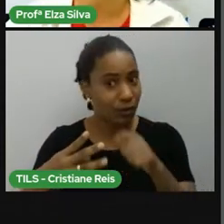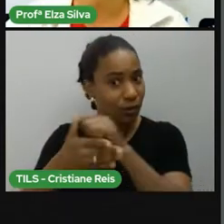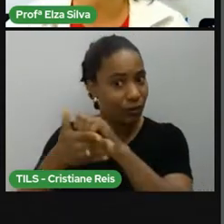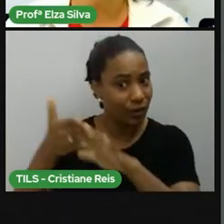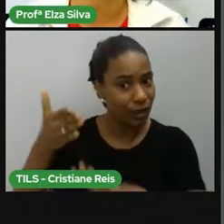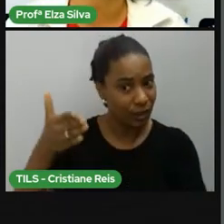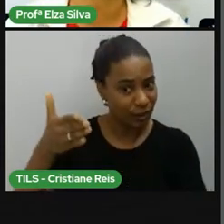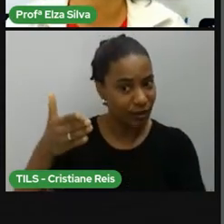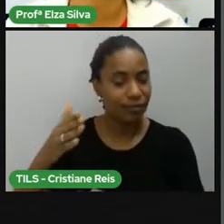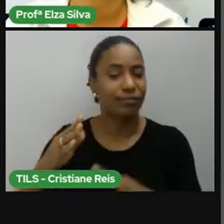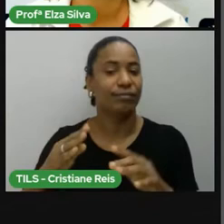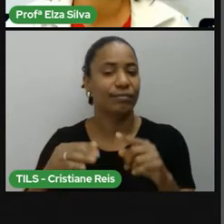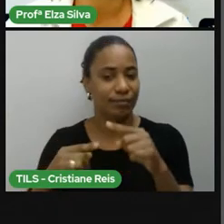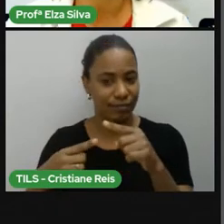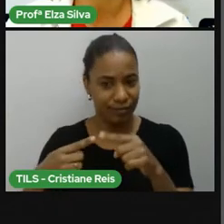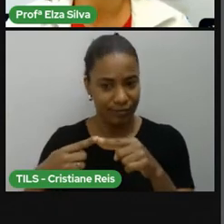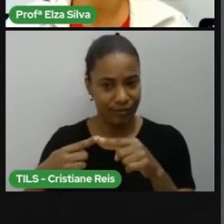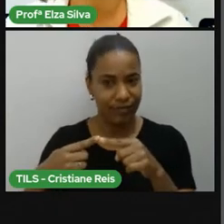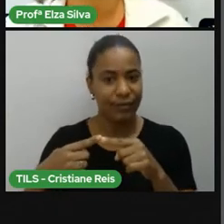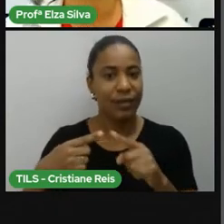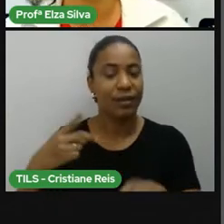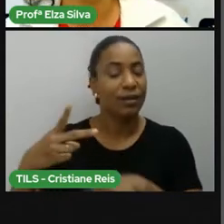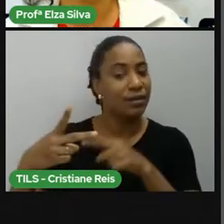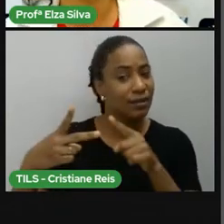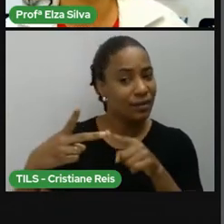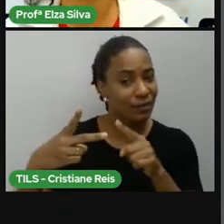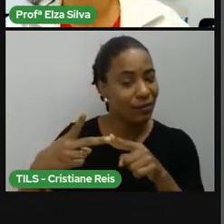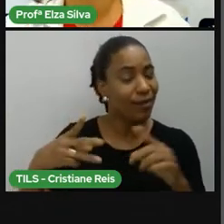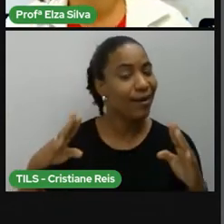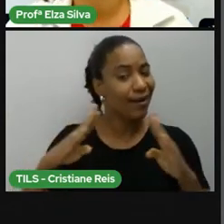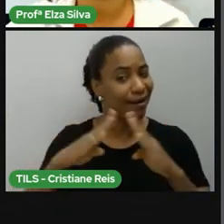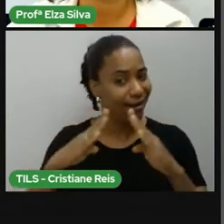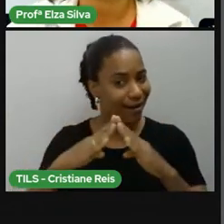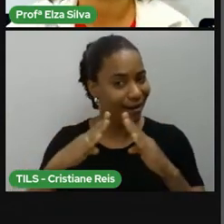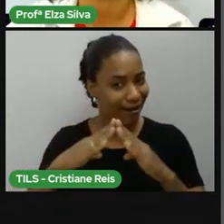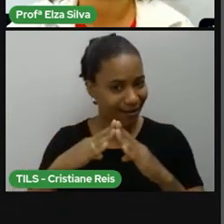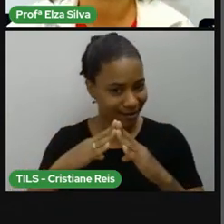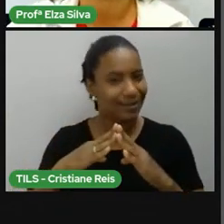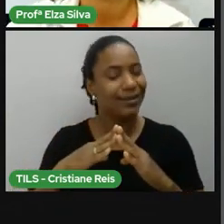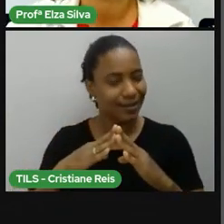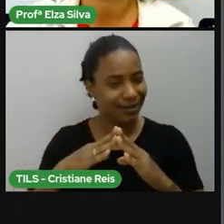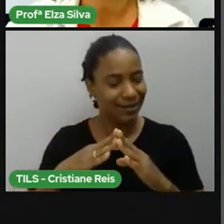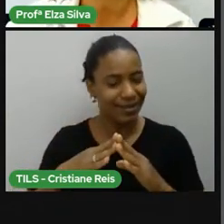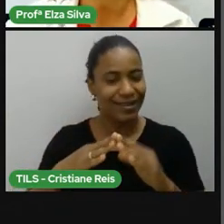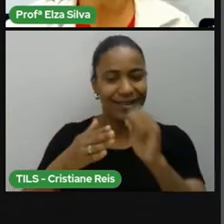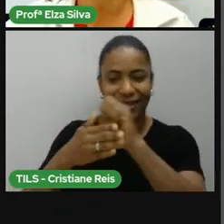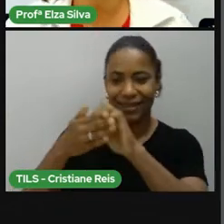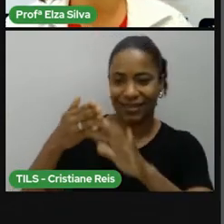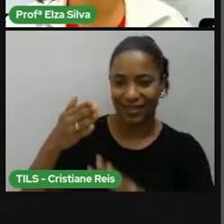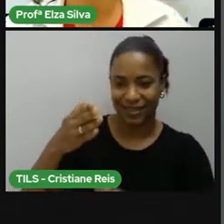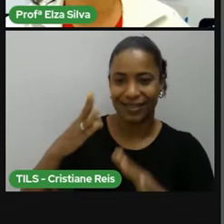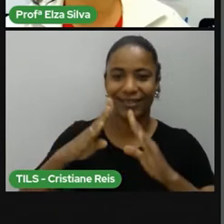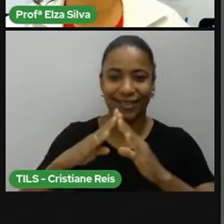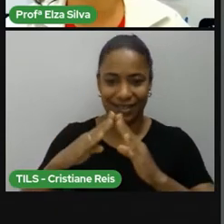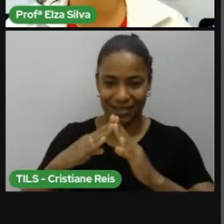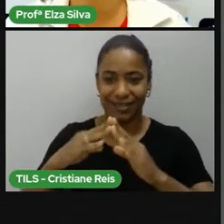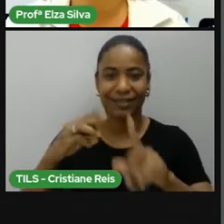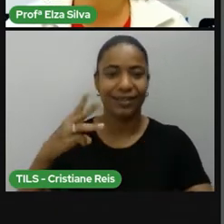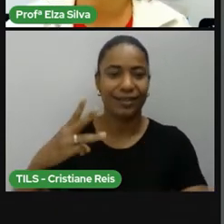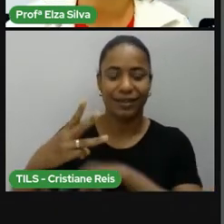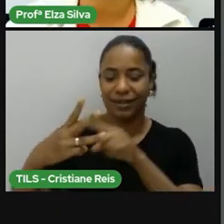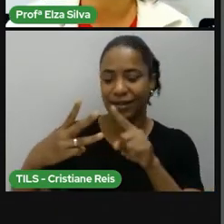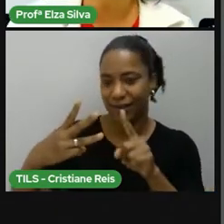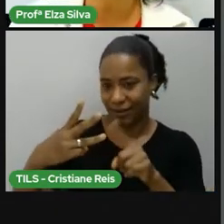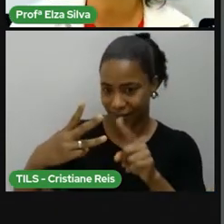atividade de classe. Se for atividade de casa, Homework. E se as suas anotações estiverem